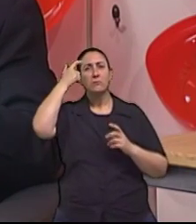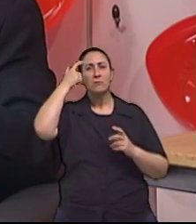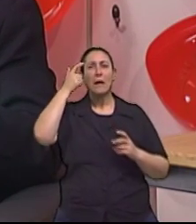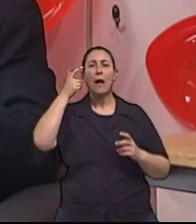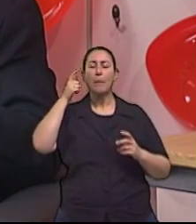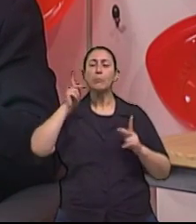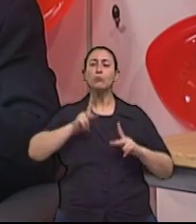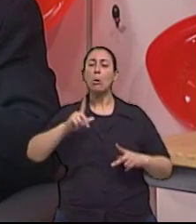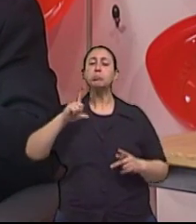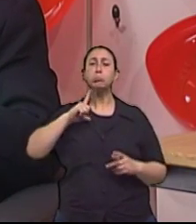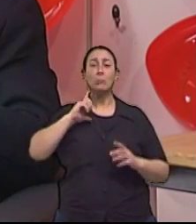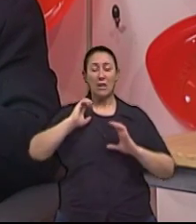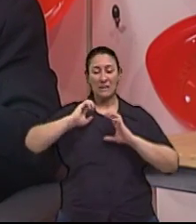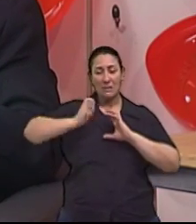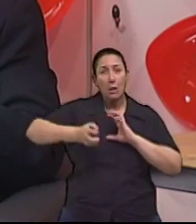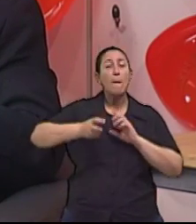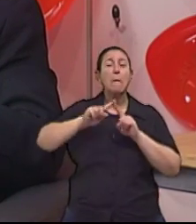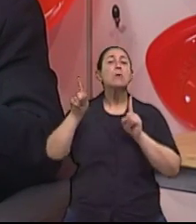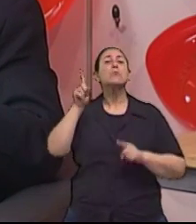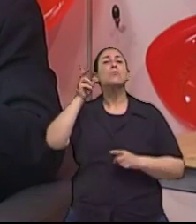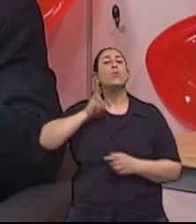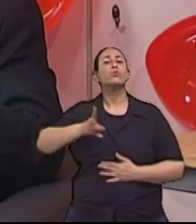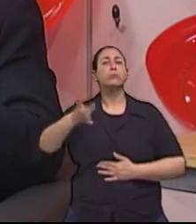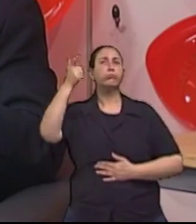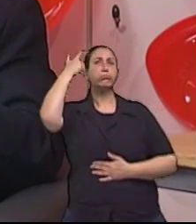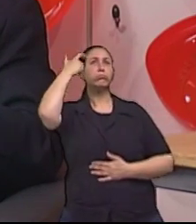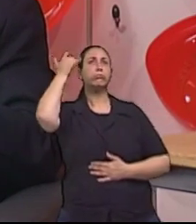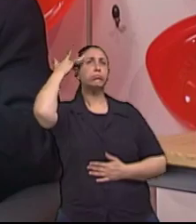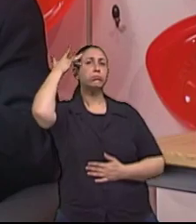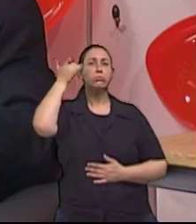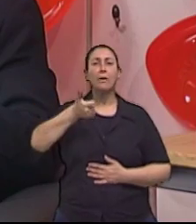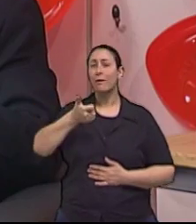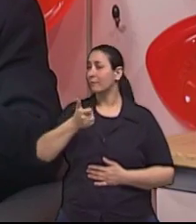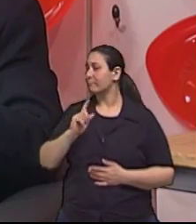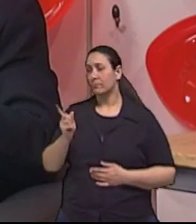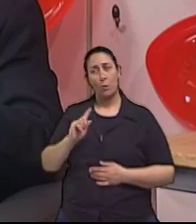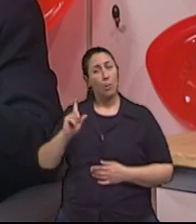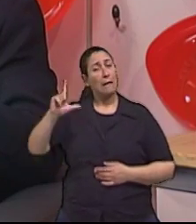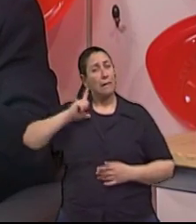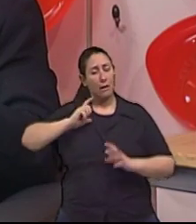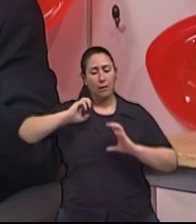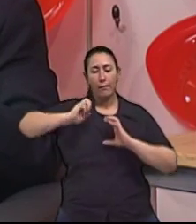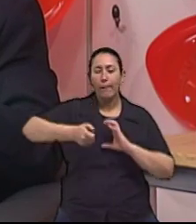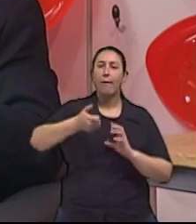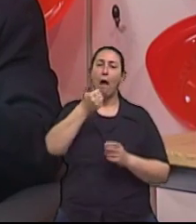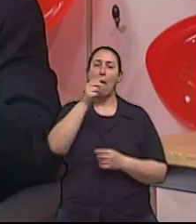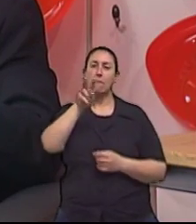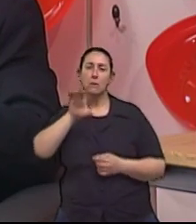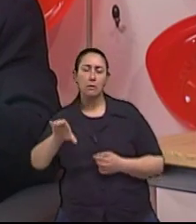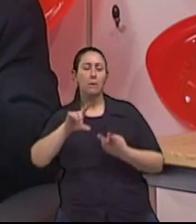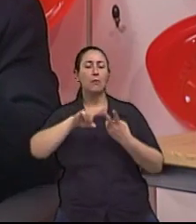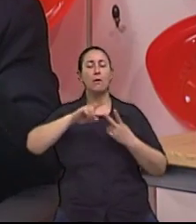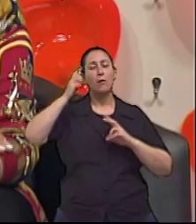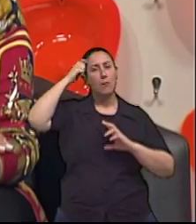demência senil. Existe demência de Alzheimer, demência vascular, demência de Levy, no idoso ou mesmo